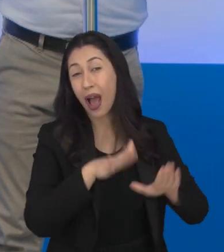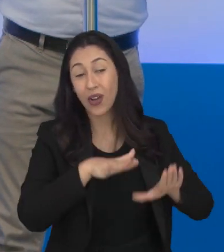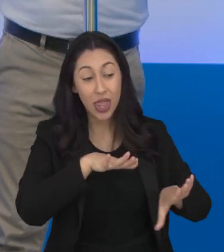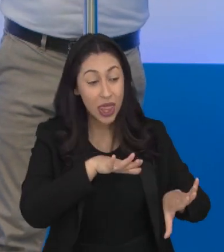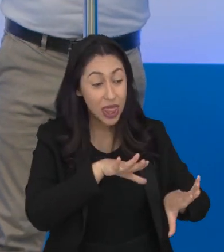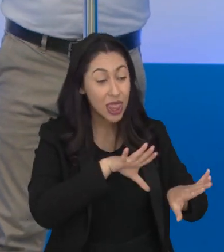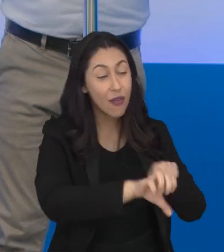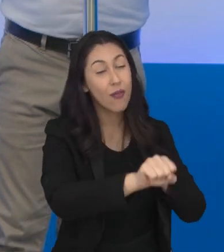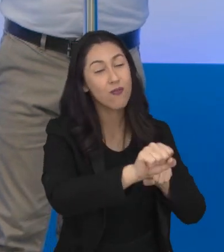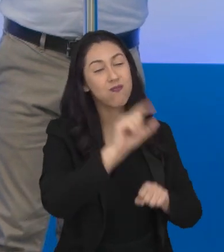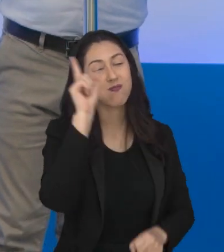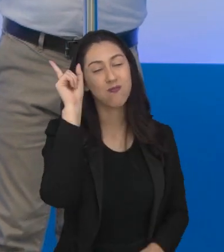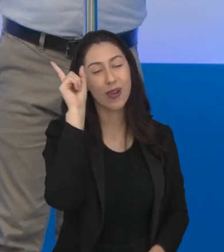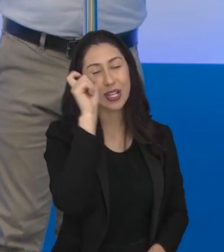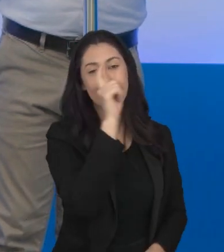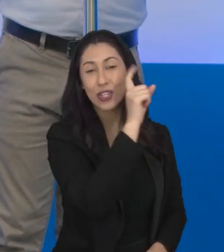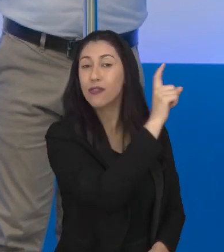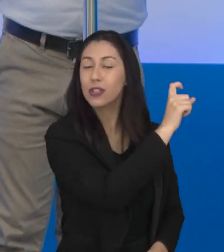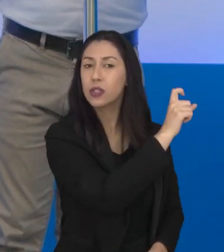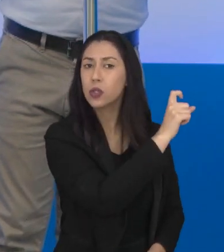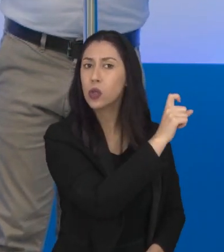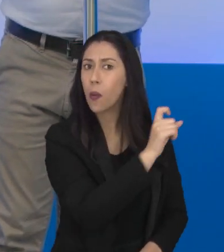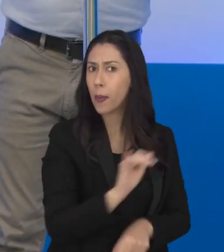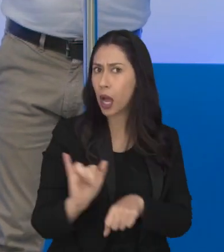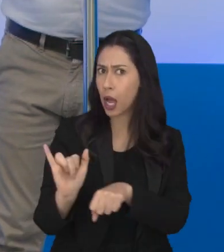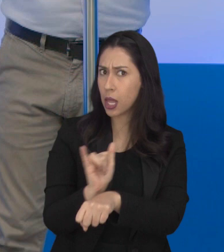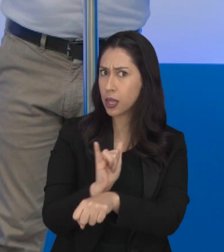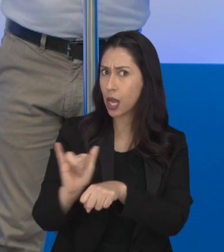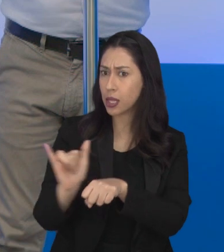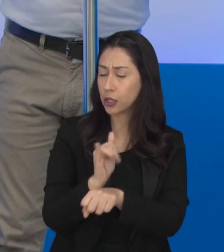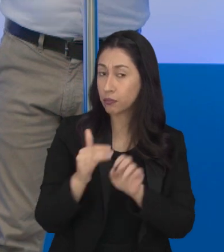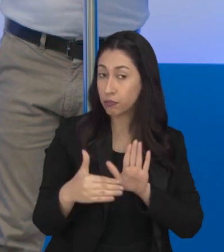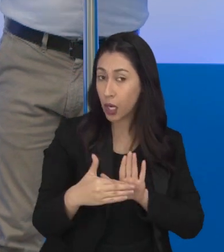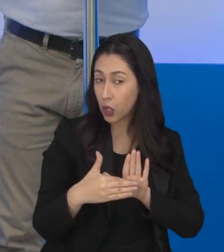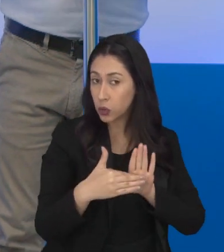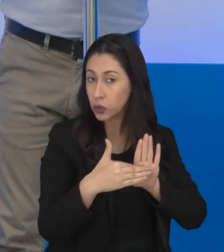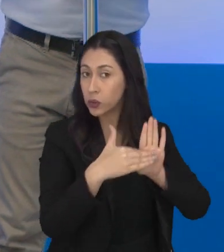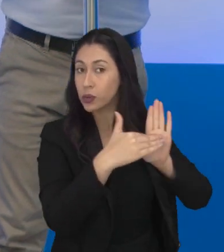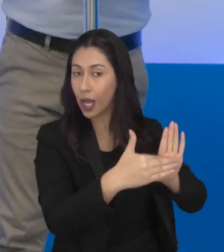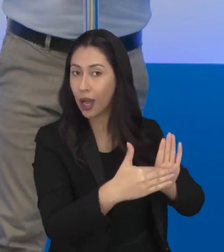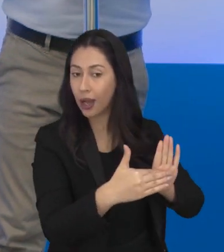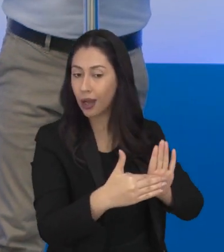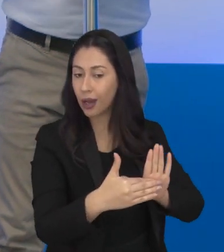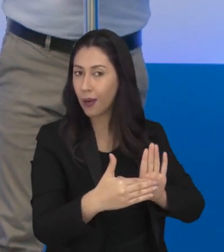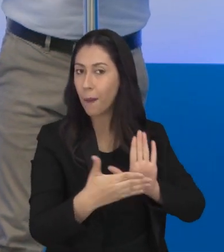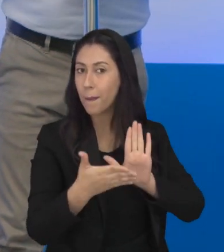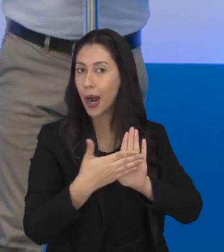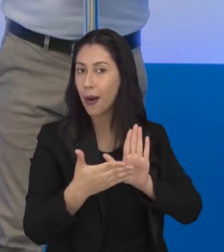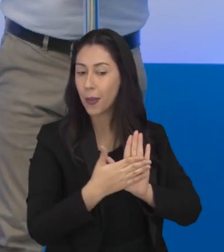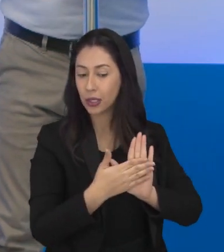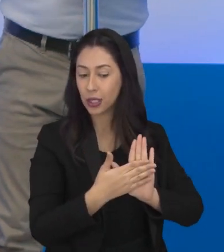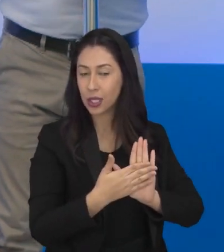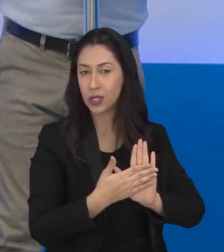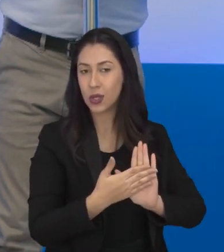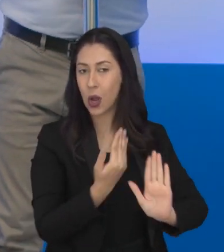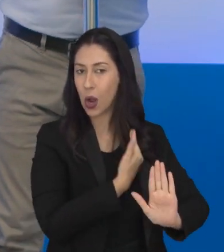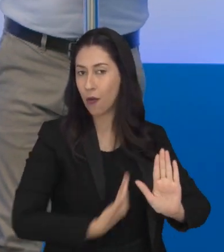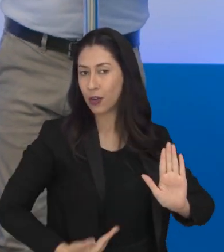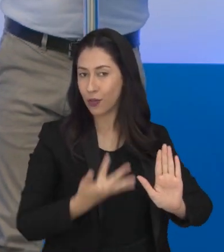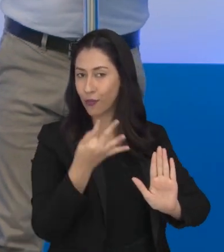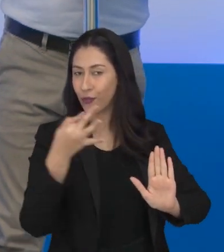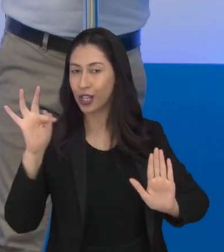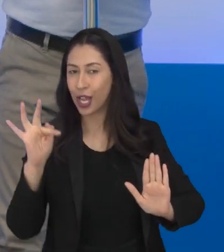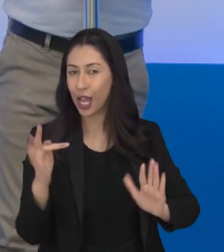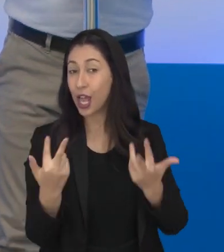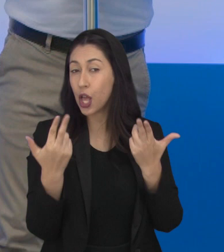desafio aqui no Brasil. Uma saída para evitar a evasão escolar foi apresentada pelo governo federal e é o programa Pé de Meia, uma